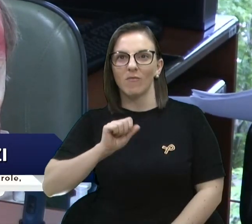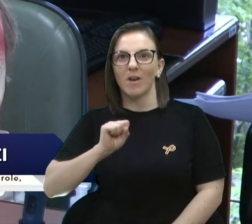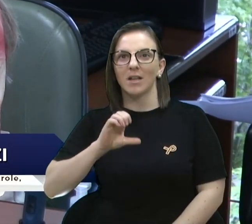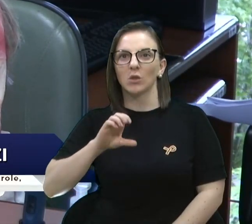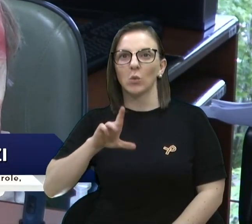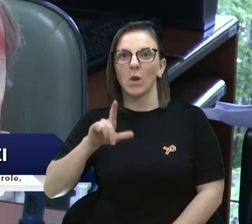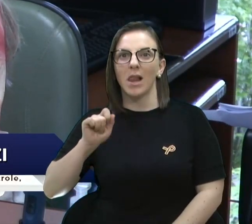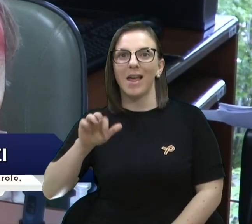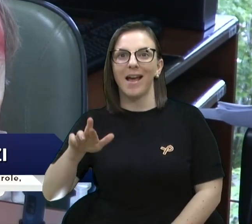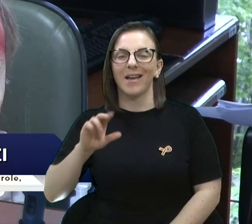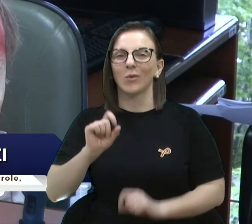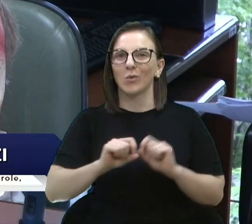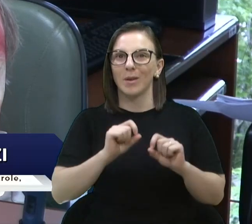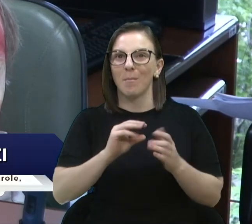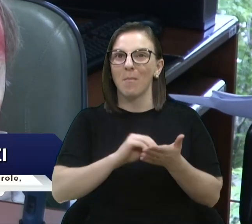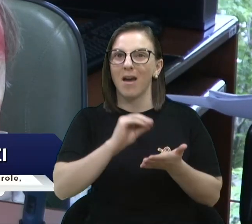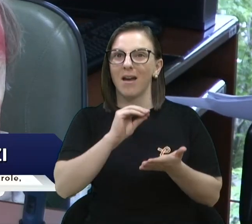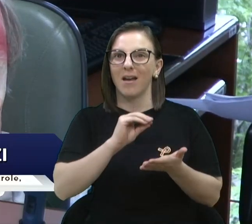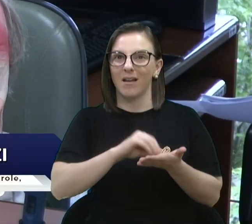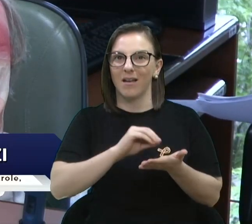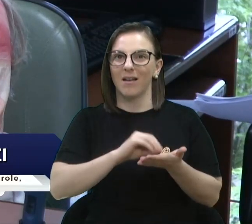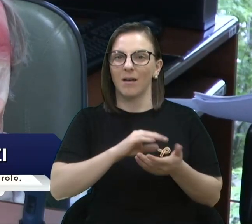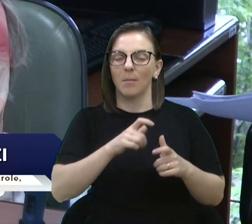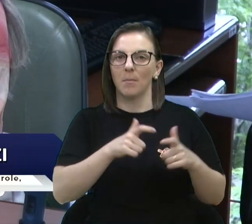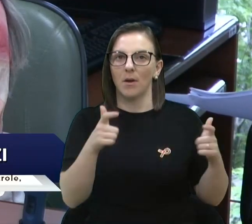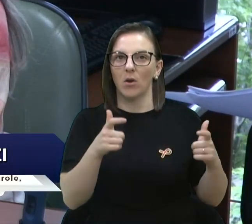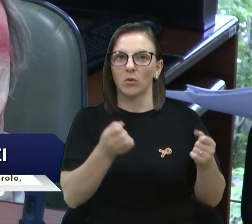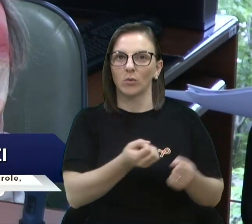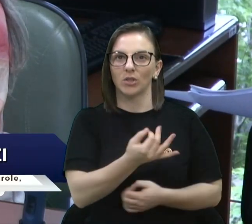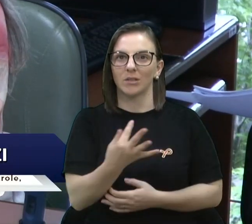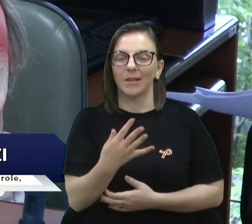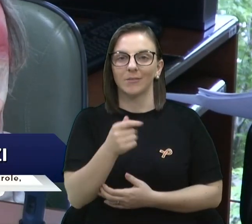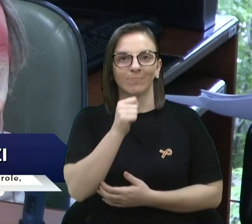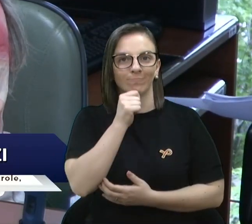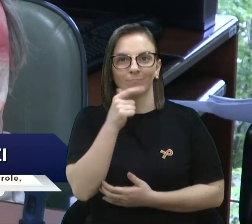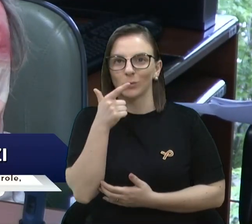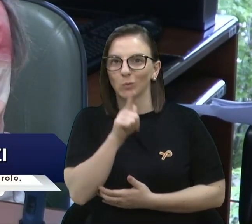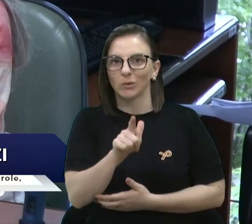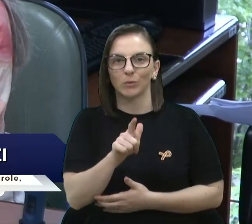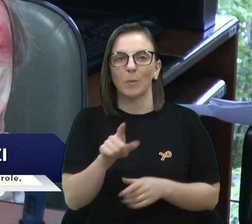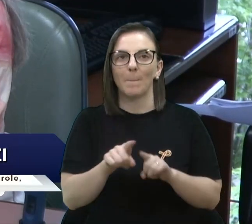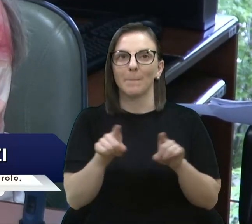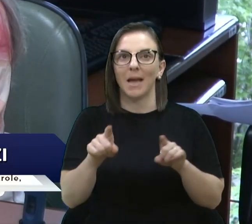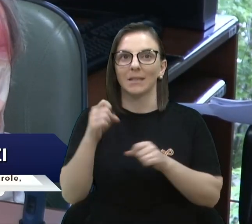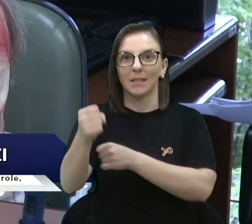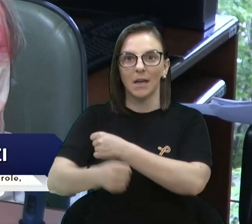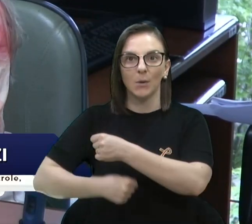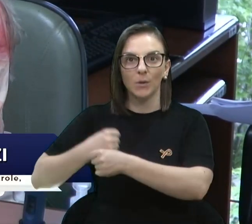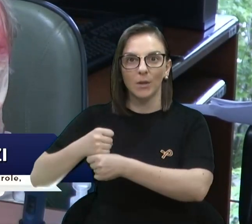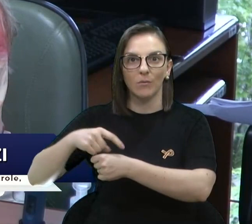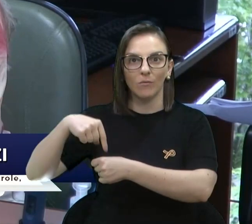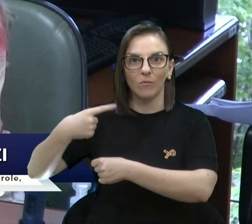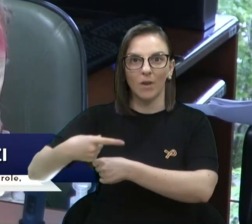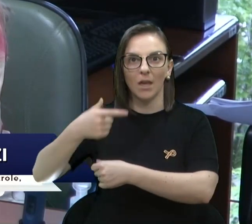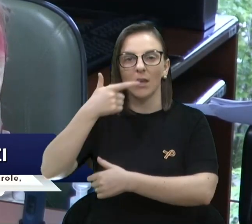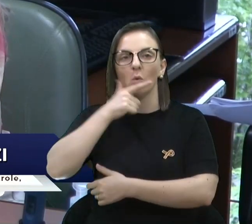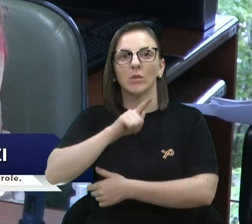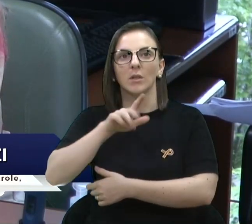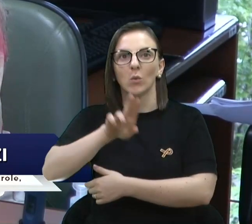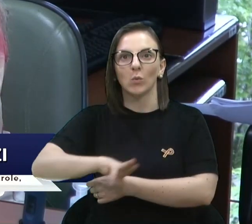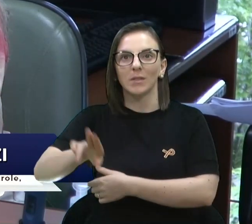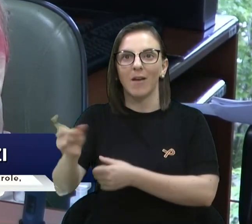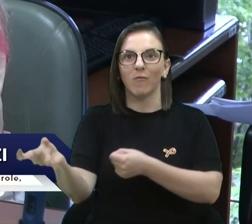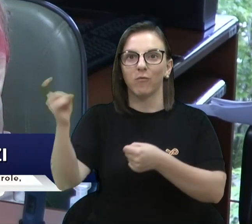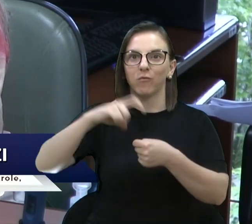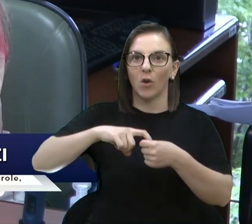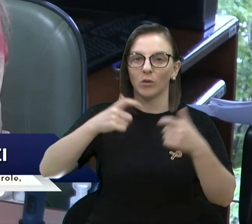mais represadas mas a gente não conseguiu ainda. Se no ano que vem a gente puder retomar o espaço físico que